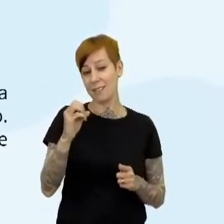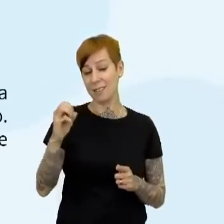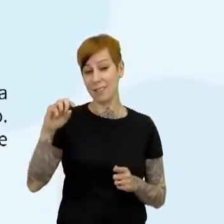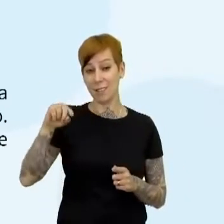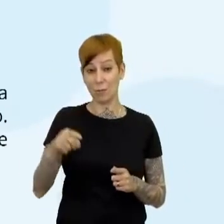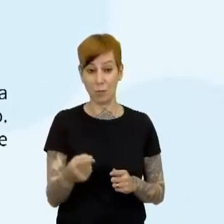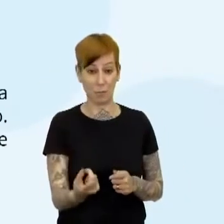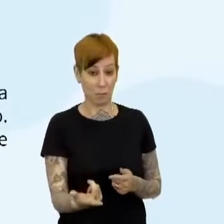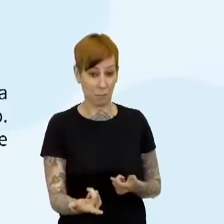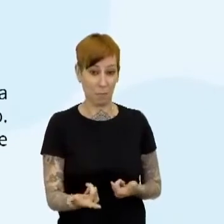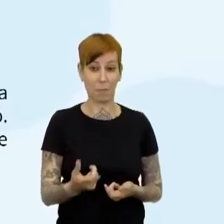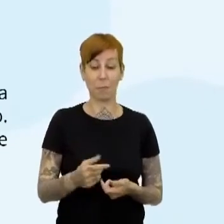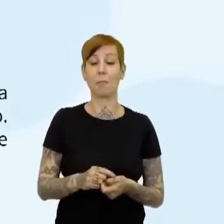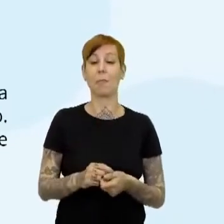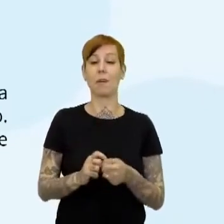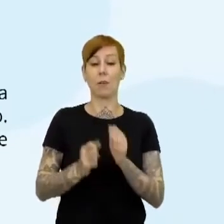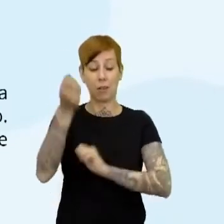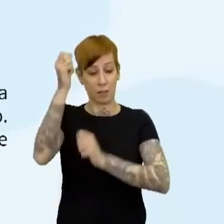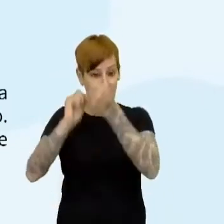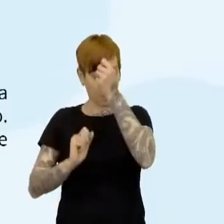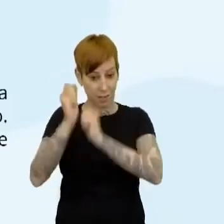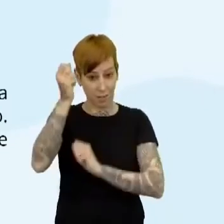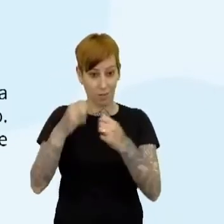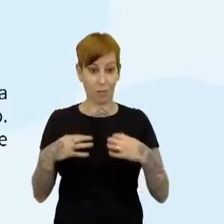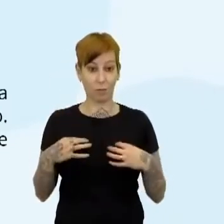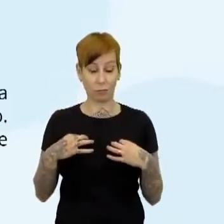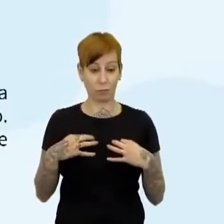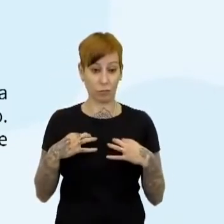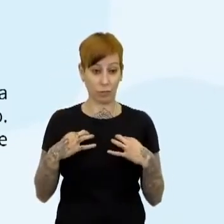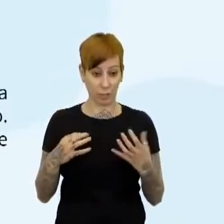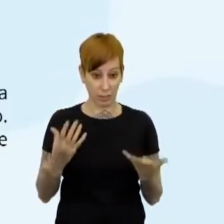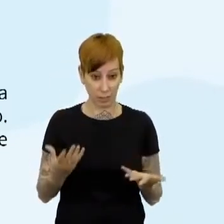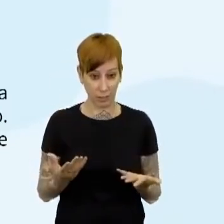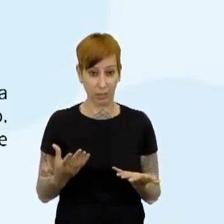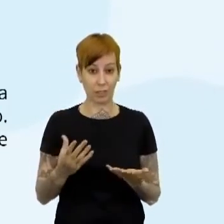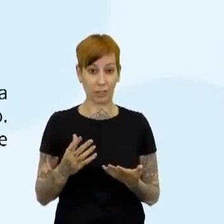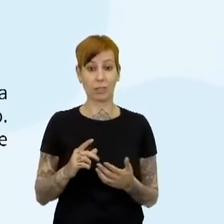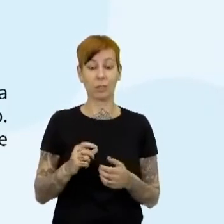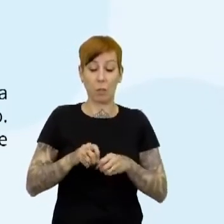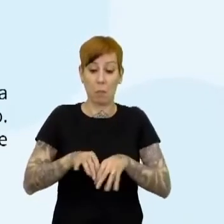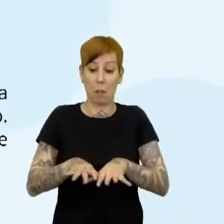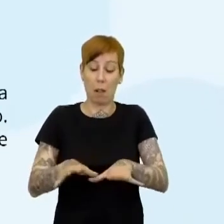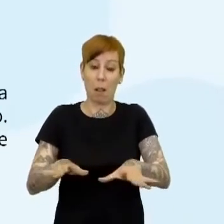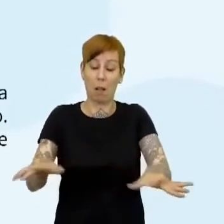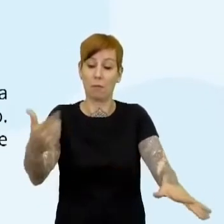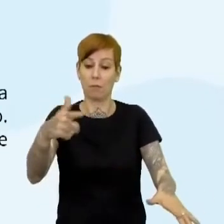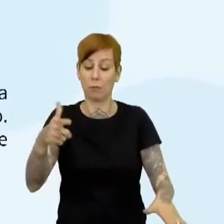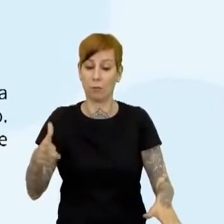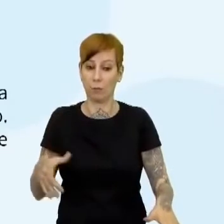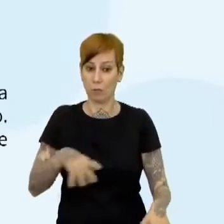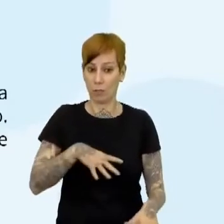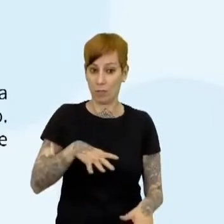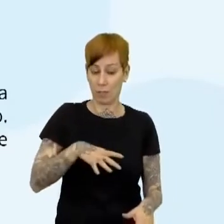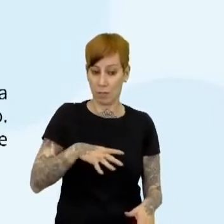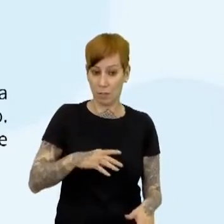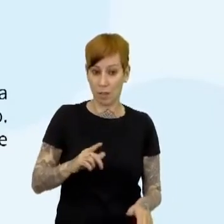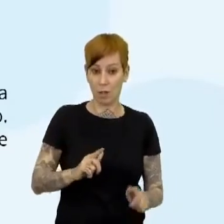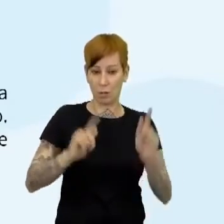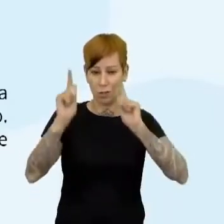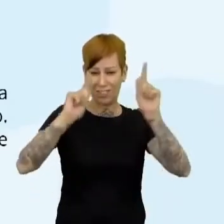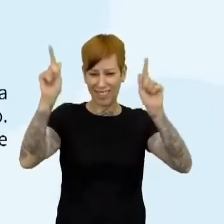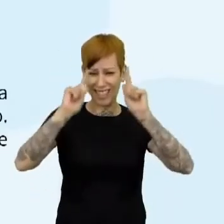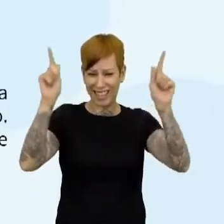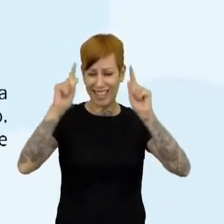trabalhadores do setor têxtil. A greve logo se alastrou por outros setores e cidades brasileiras. Greve dos marítimos, então, os